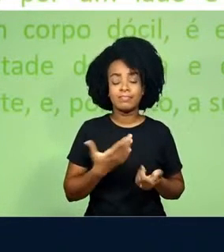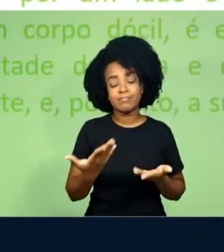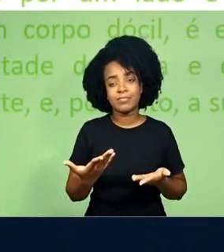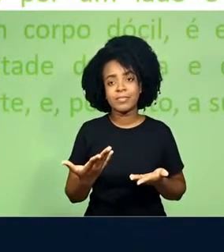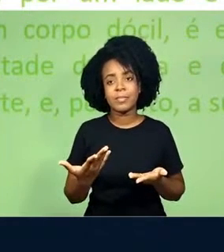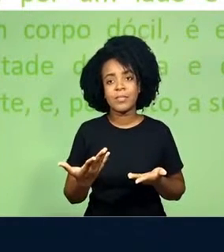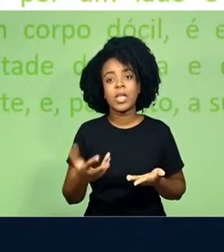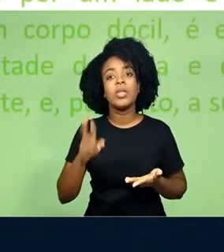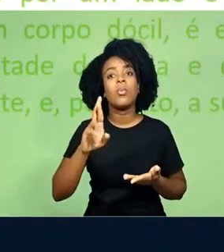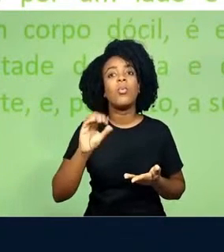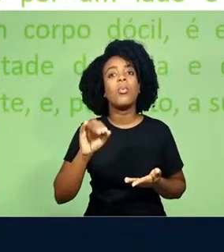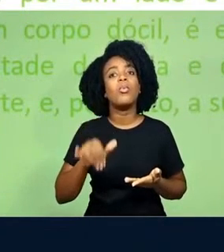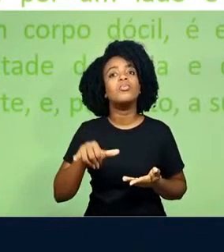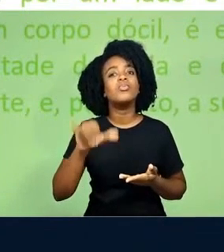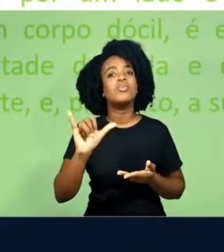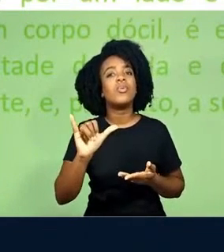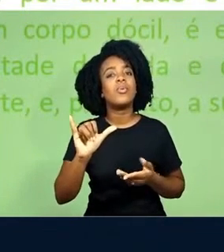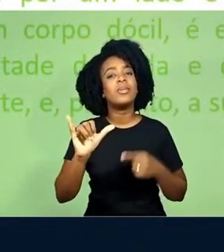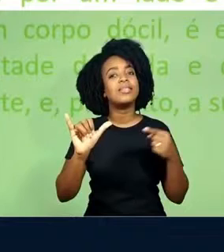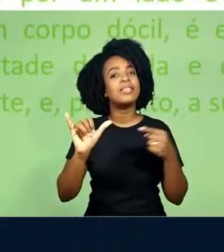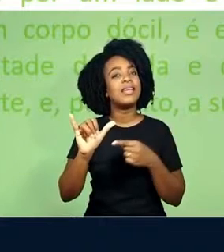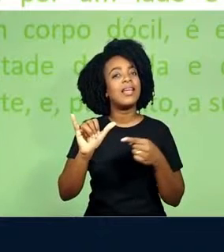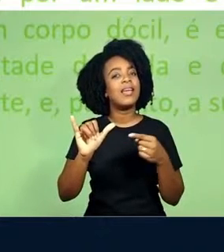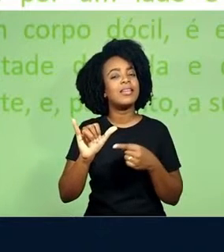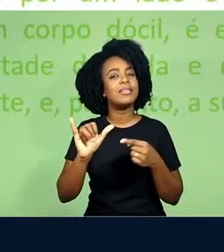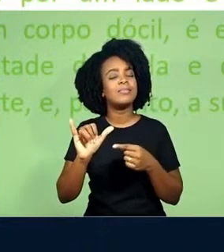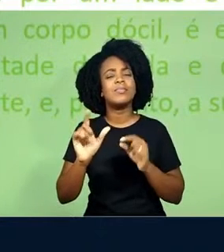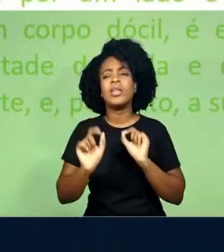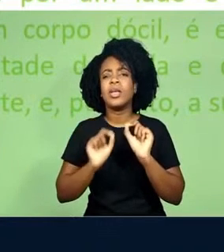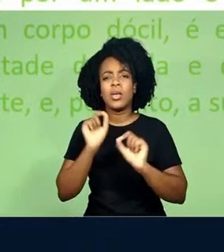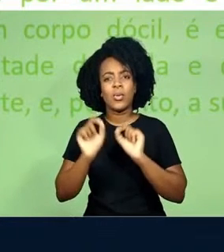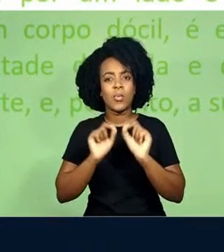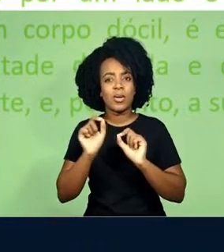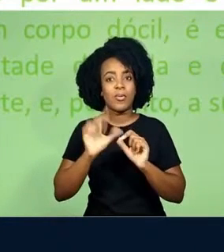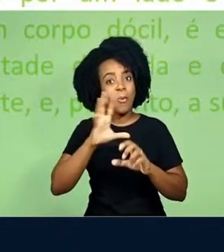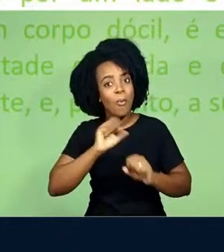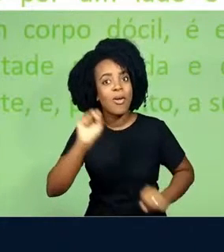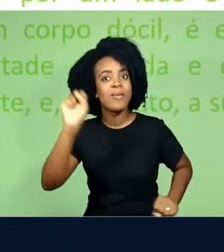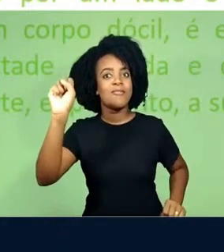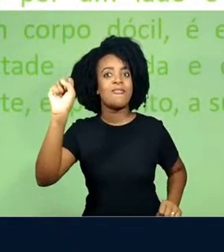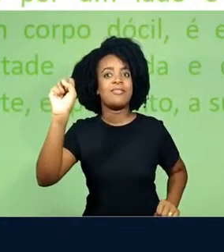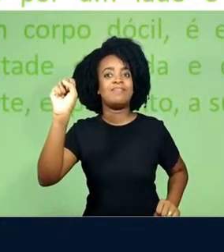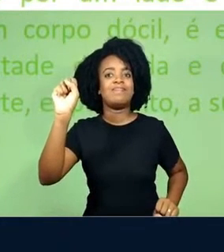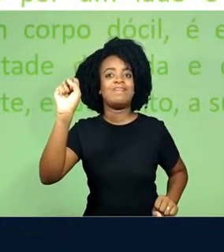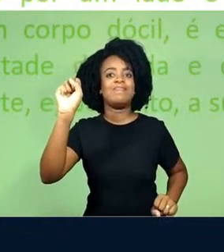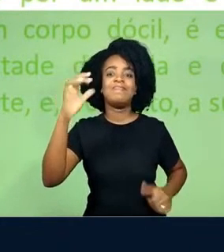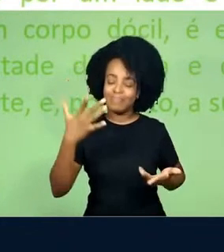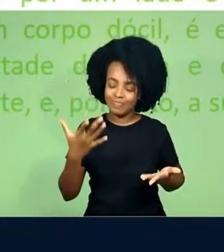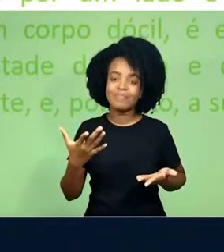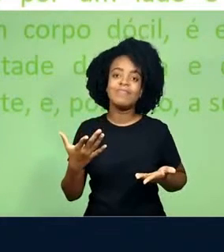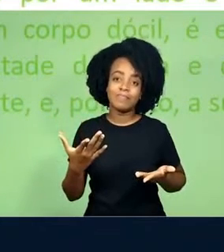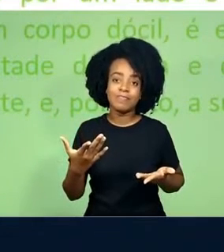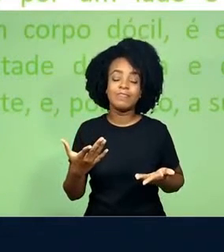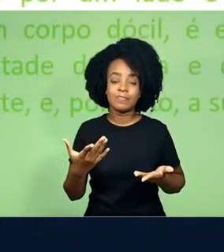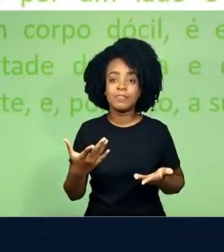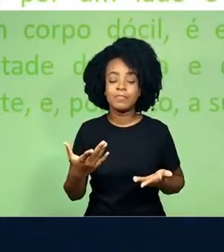E nesse sentido, o Roy possa ser talvez o herói da narrativa,